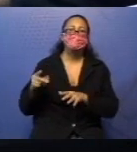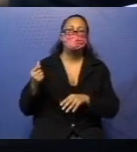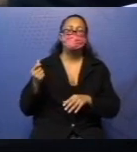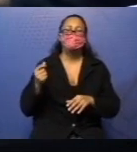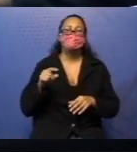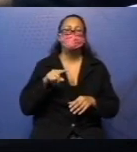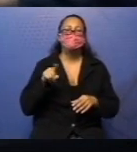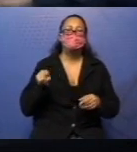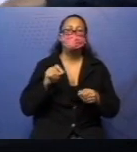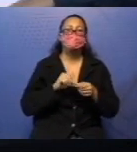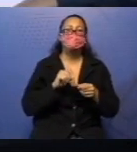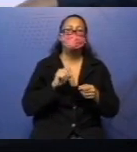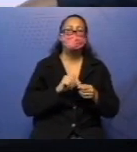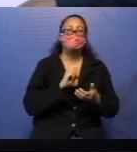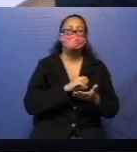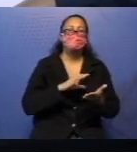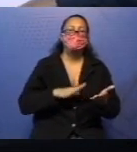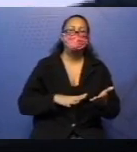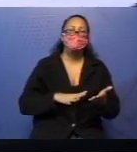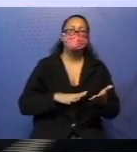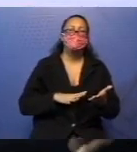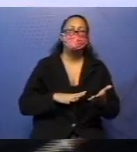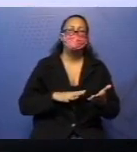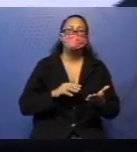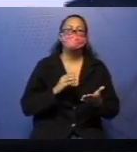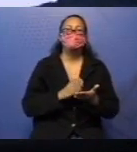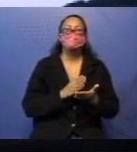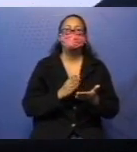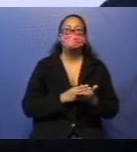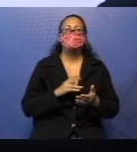páginas 227, 230.